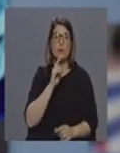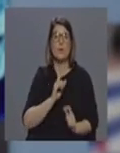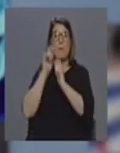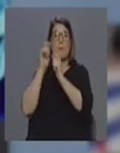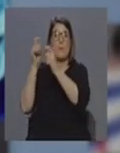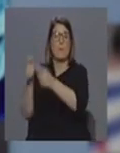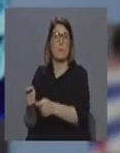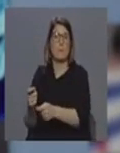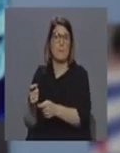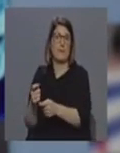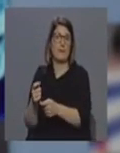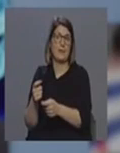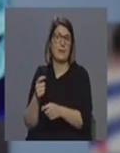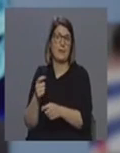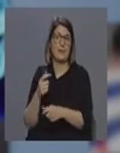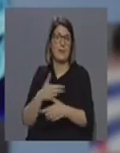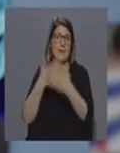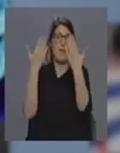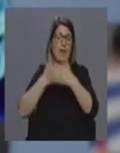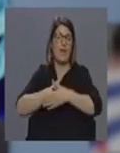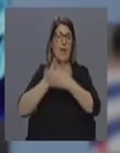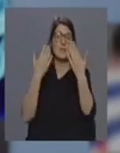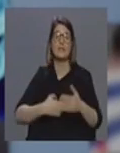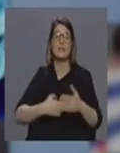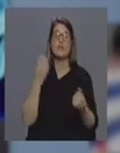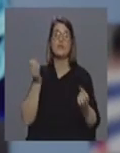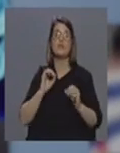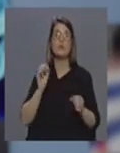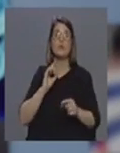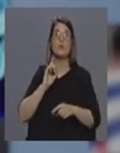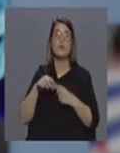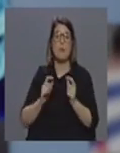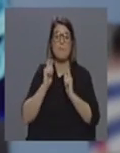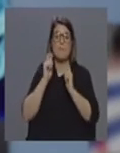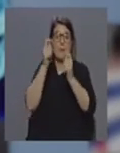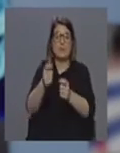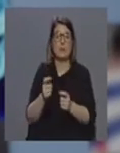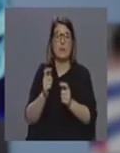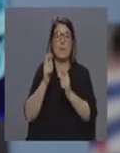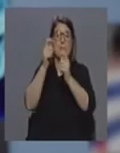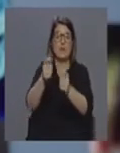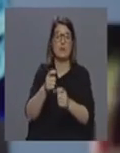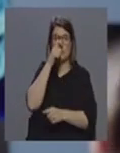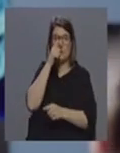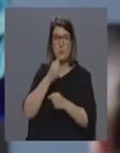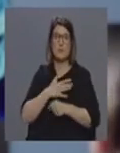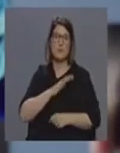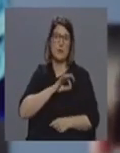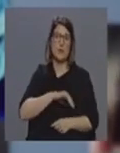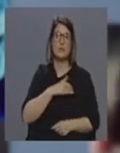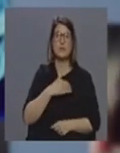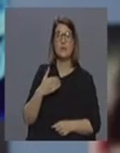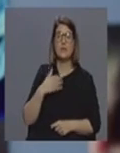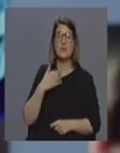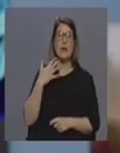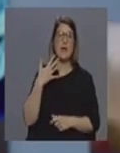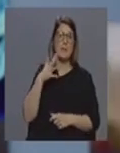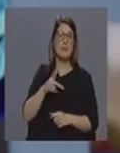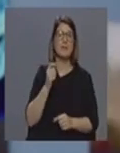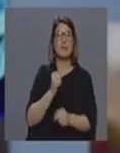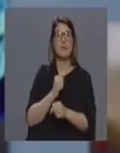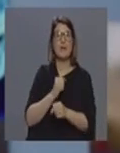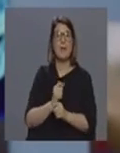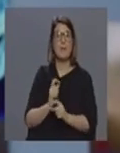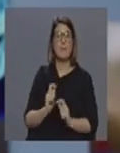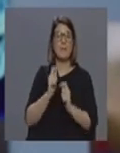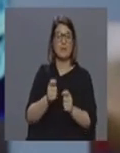os próximos dias não apresentando sinais e sintomas irá passar entretanto a alguém que sendo profissional de saúde amanhã depois quando for a trabalhar também vai passar entretanto